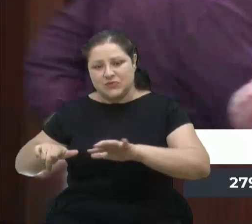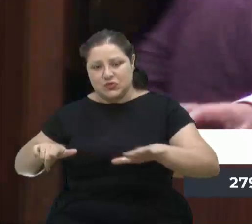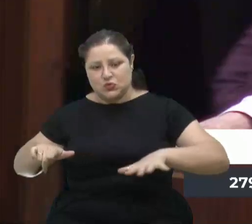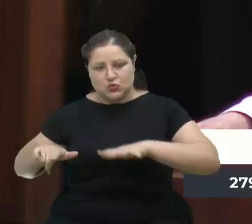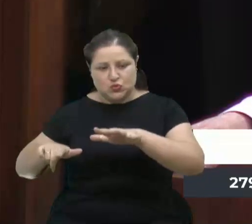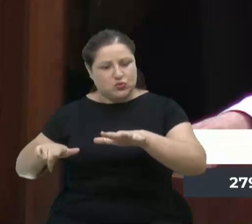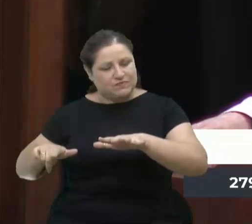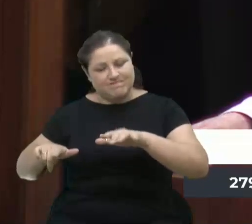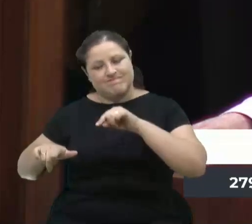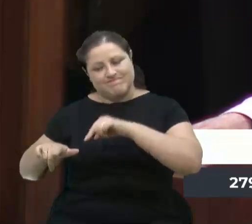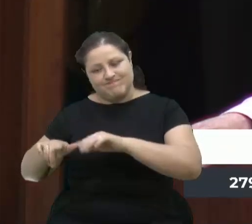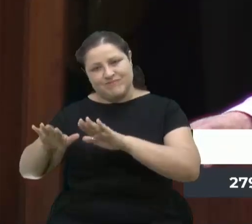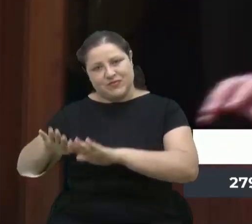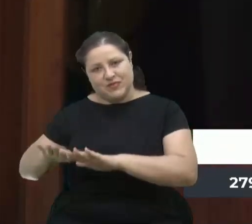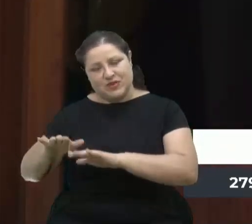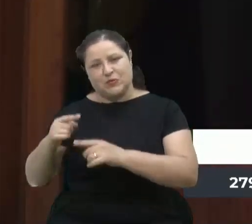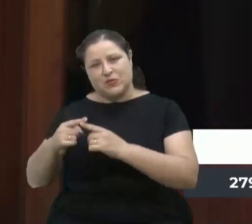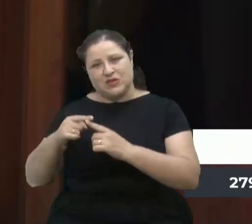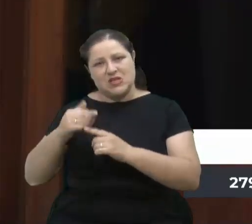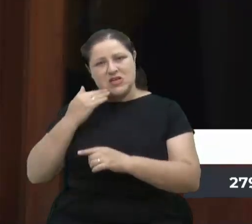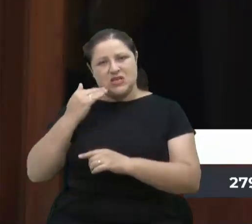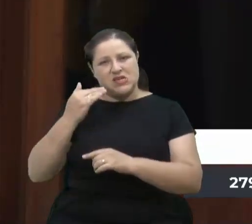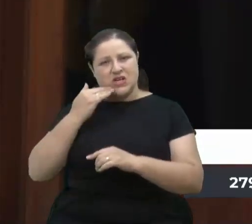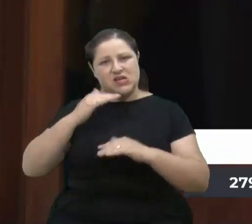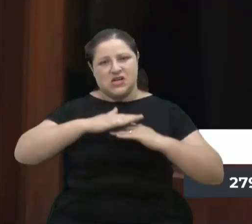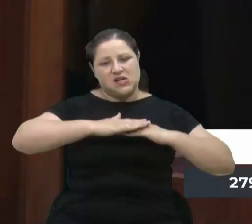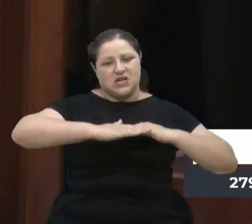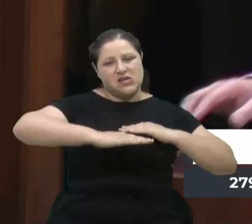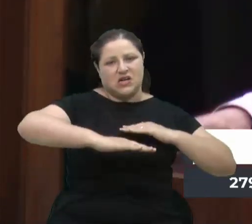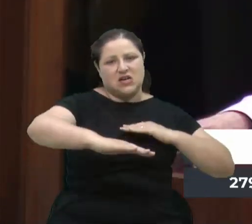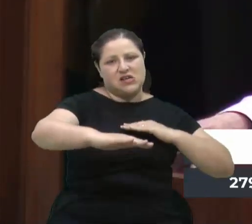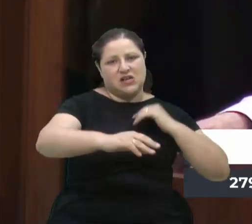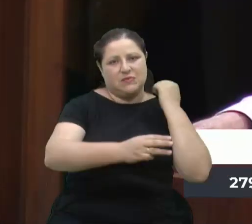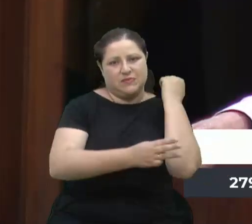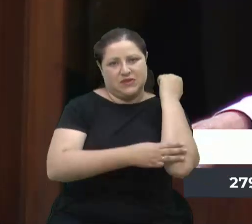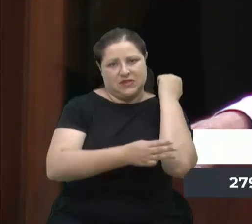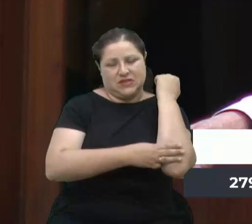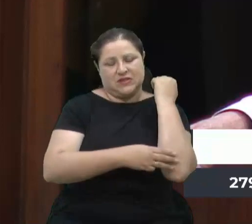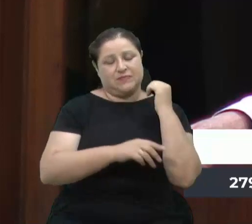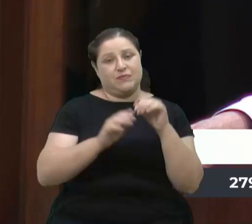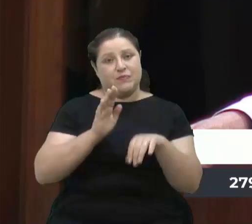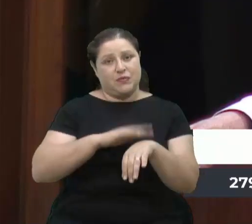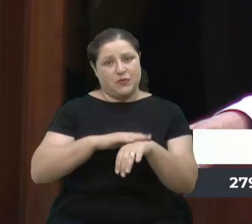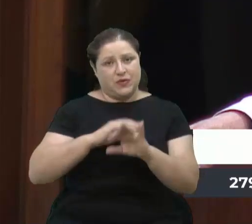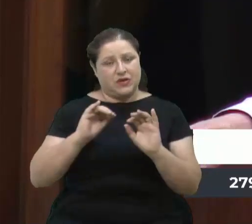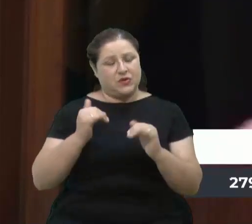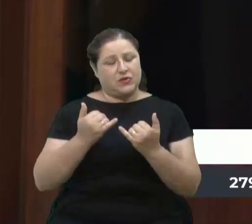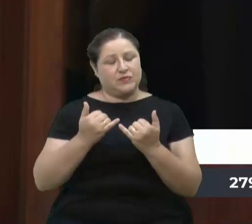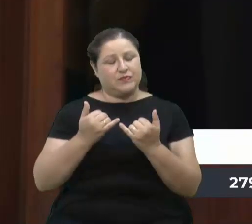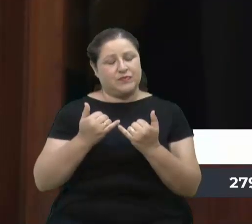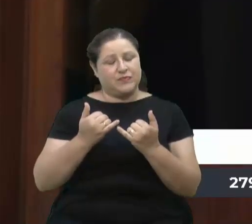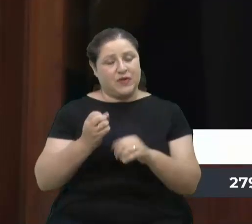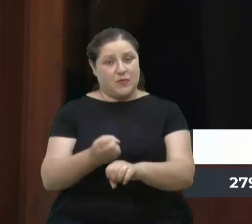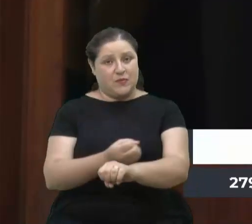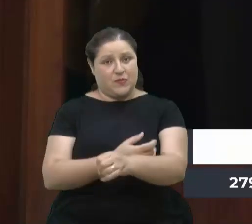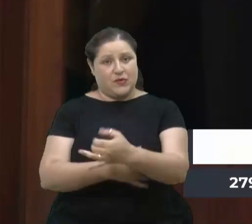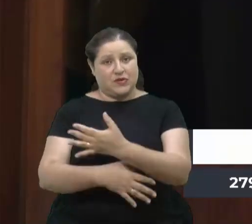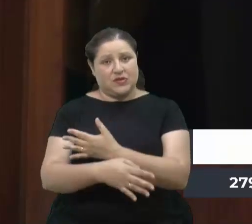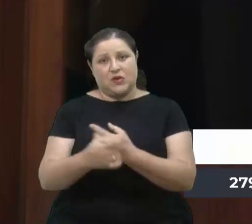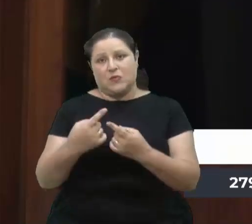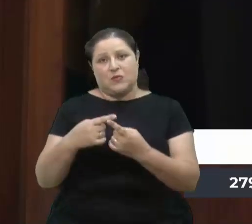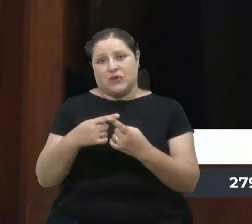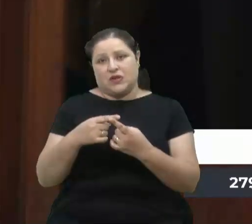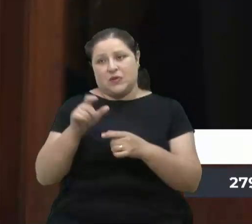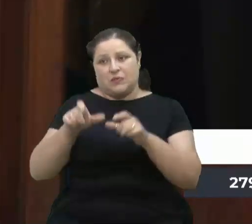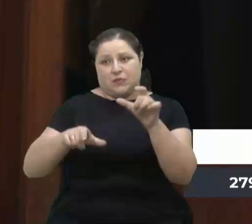piso. Foi um momento de muita emoção porque o pessoal da diretoria da APAI não esperava